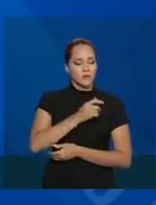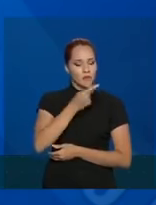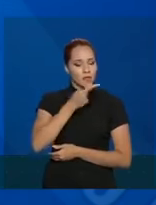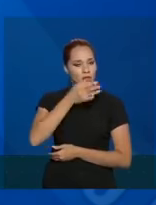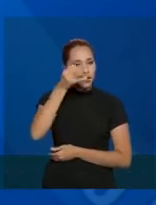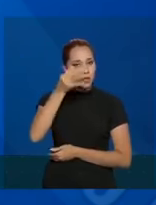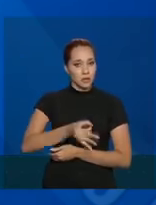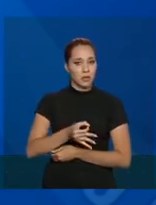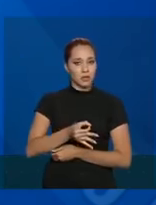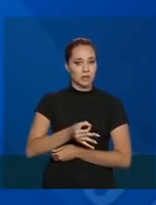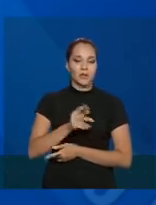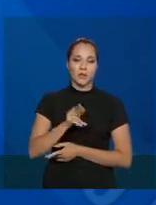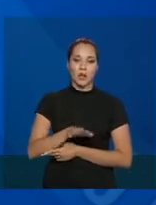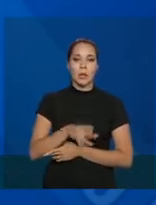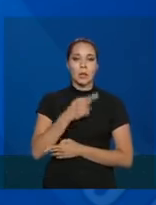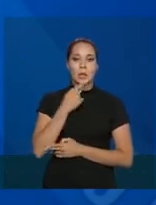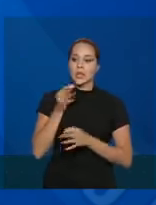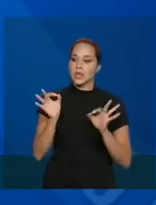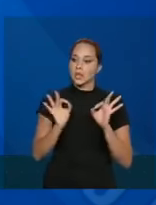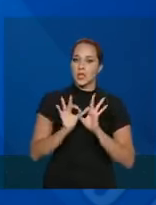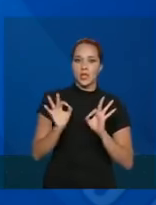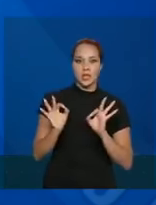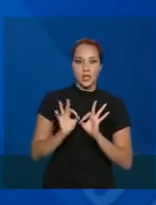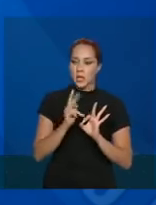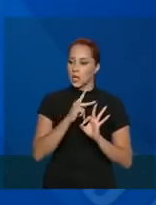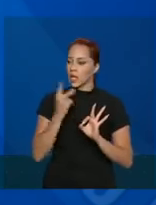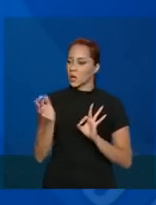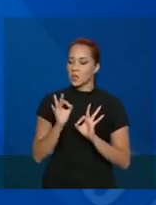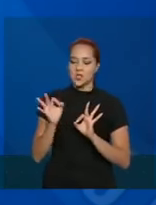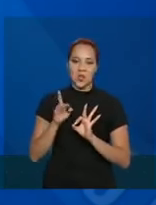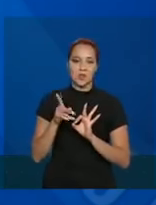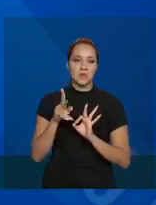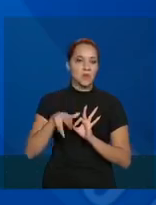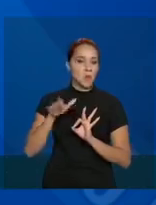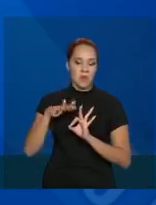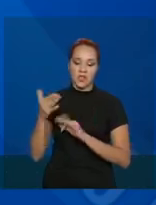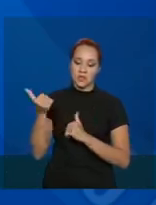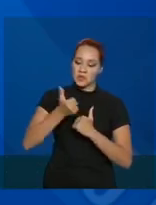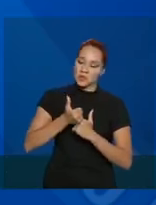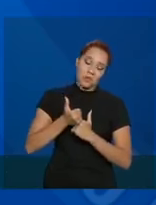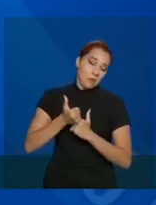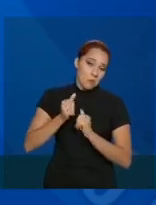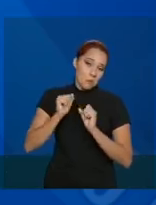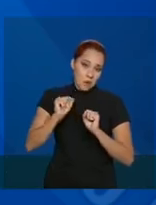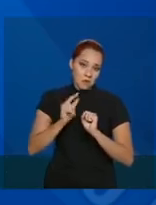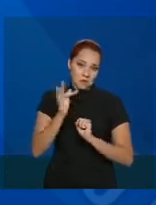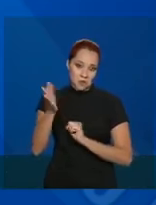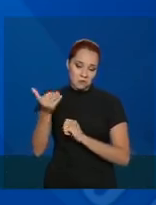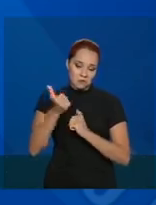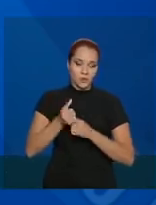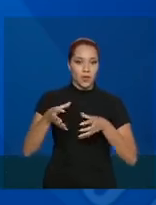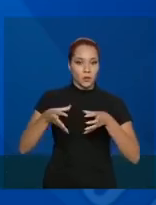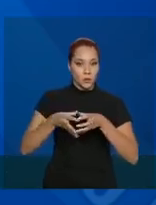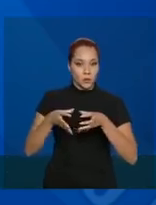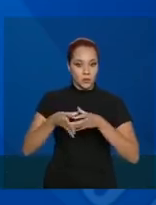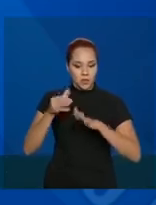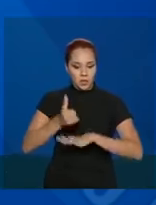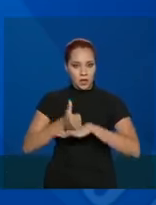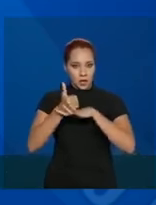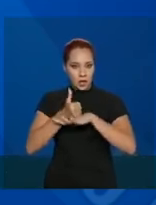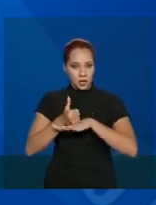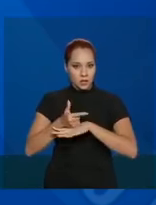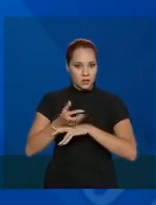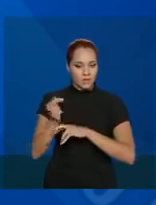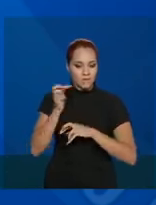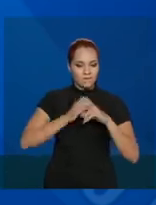vocês, como o ministro disse, nenhum de nós é insubstituível. A equipe da Secretaria de Vigilância em